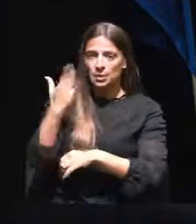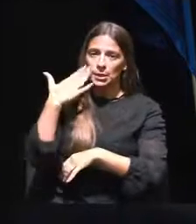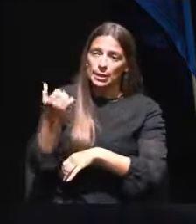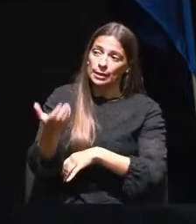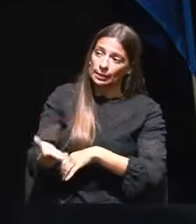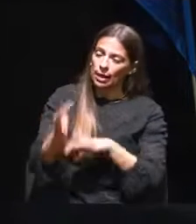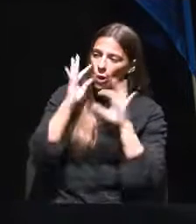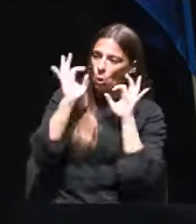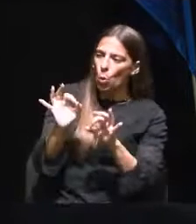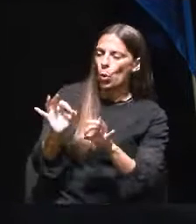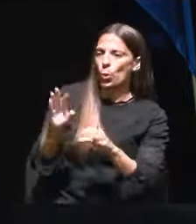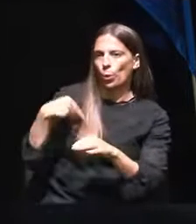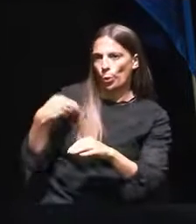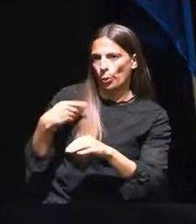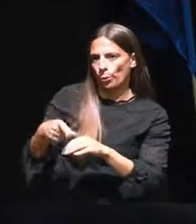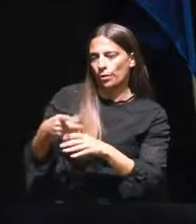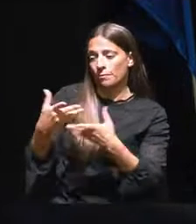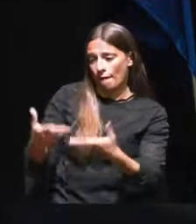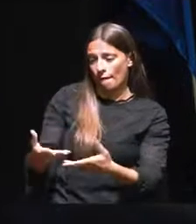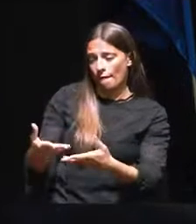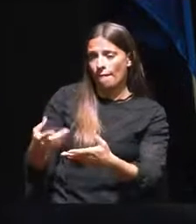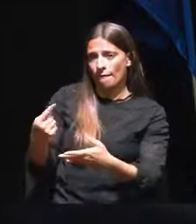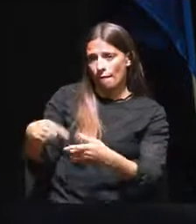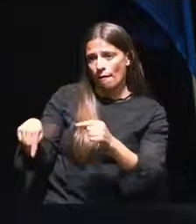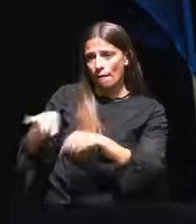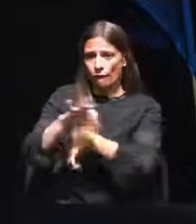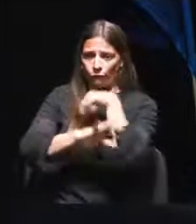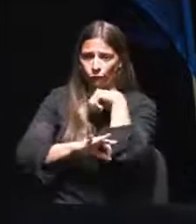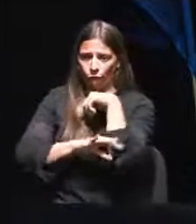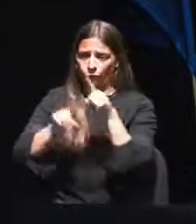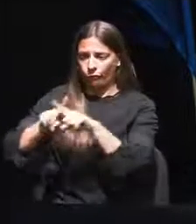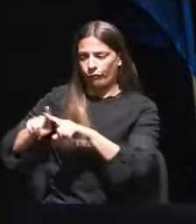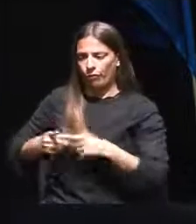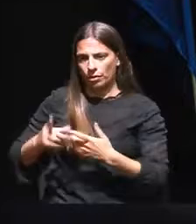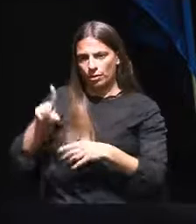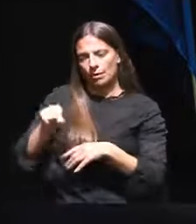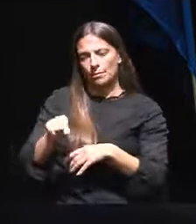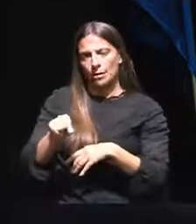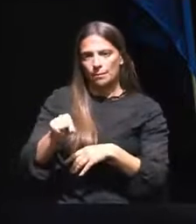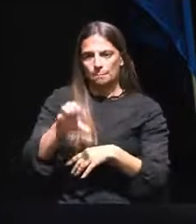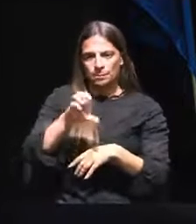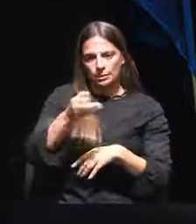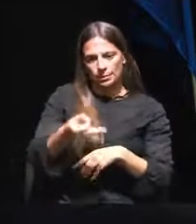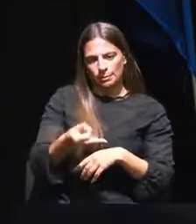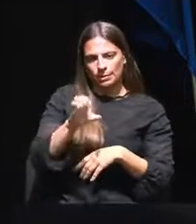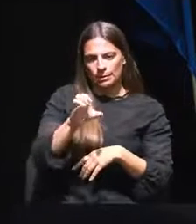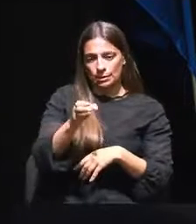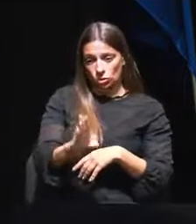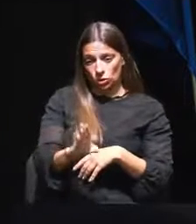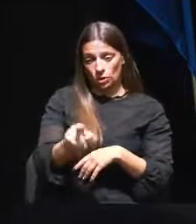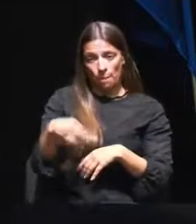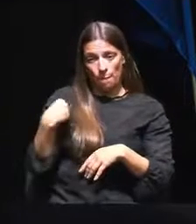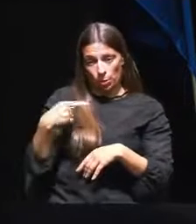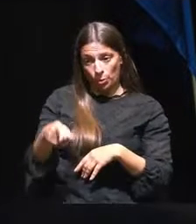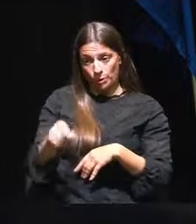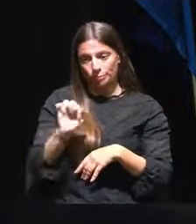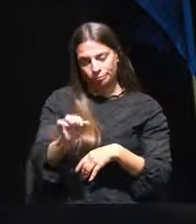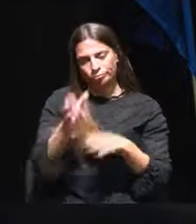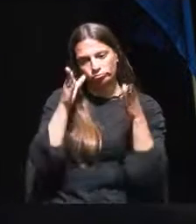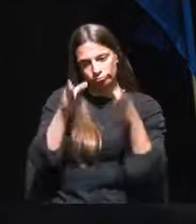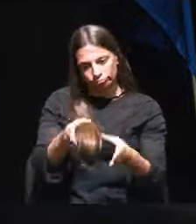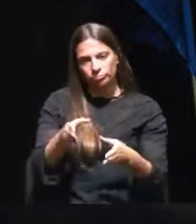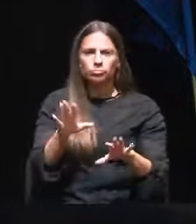tentando assim a calcular as preocupações manifestadas tanto pelas freguesias como pelas próprias CPCJ. No entanto,